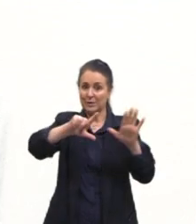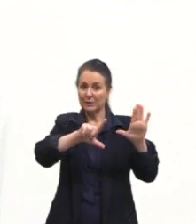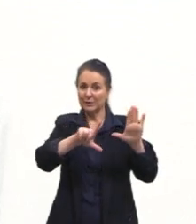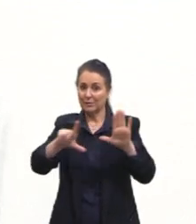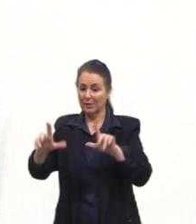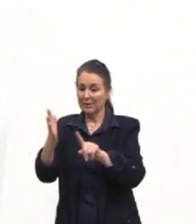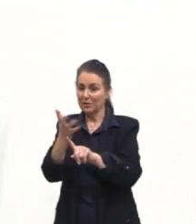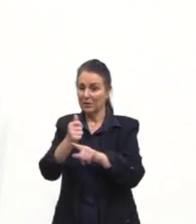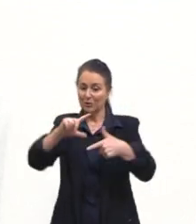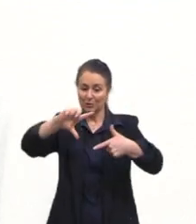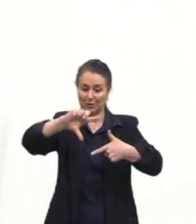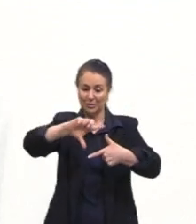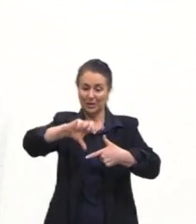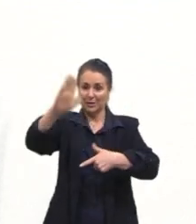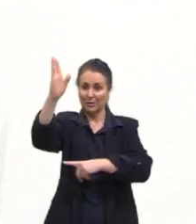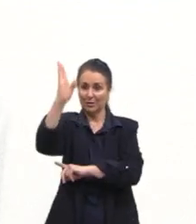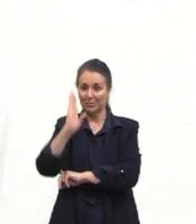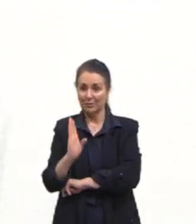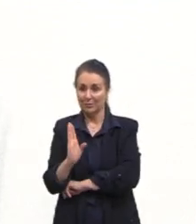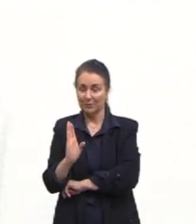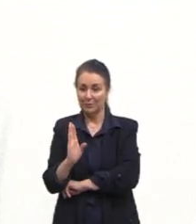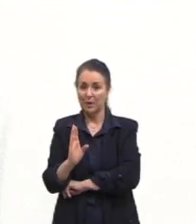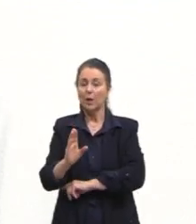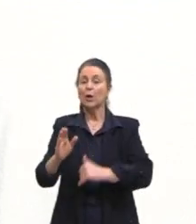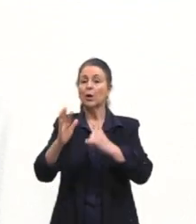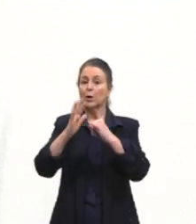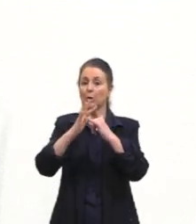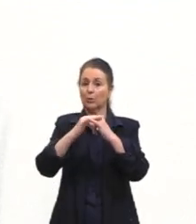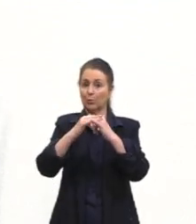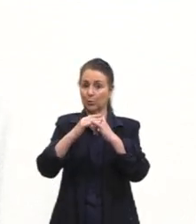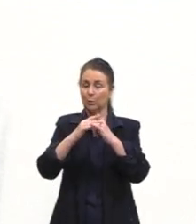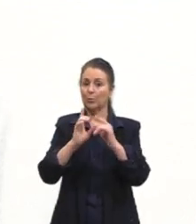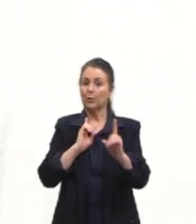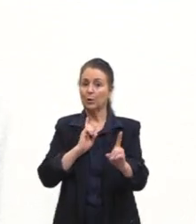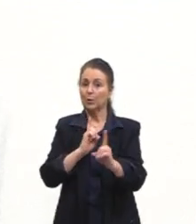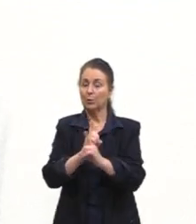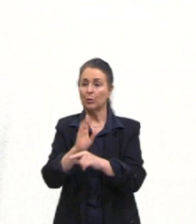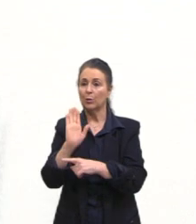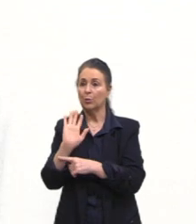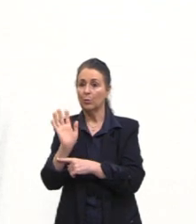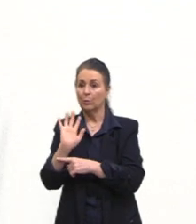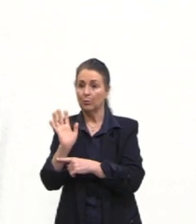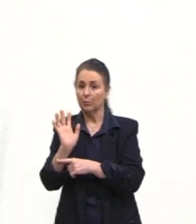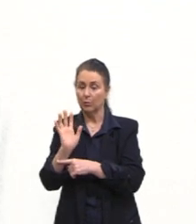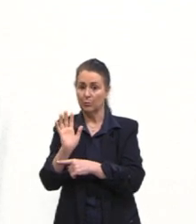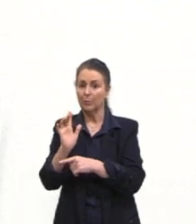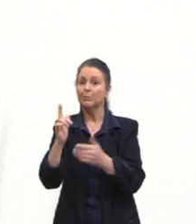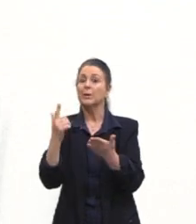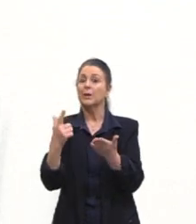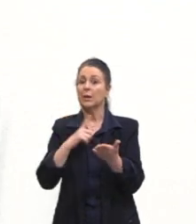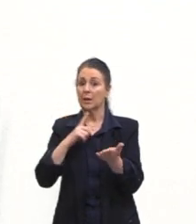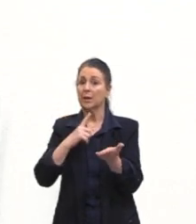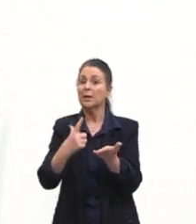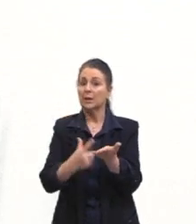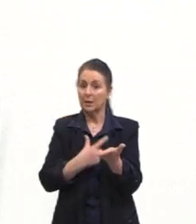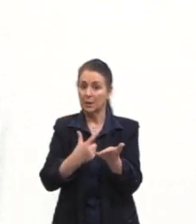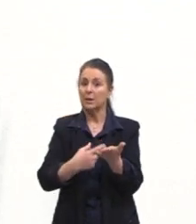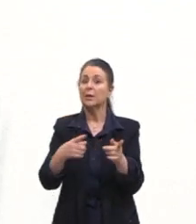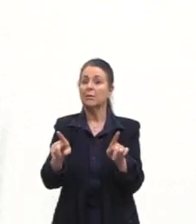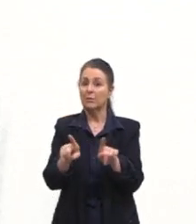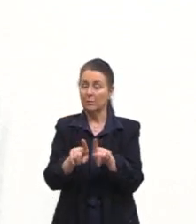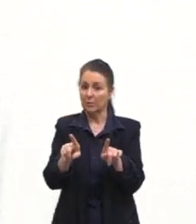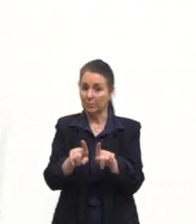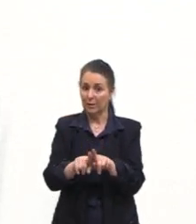moderna no Brasil. Lá no YouTube tu encontra o filme cujo livro foi mencionado aqui,